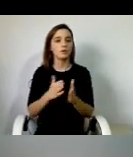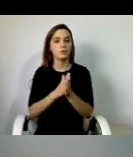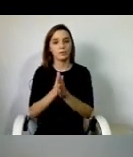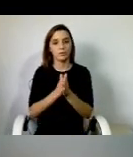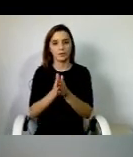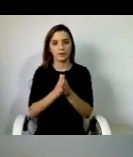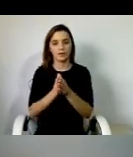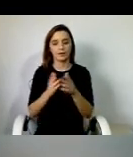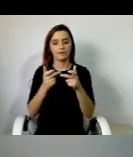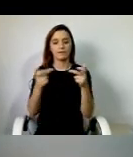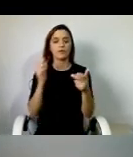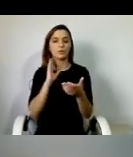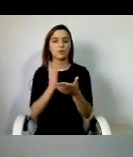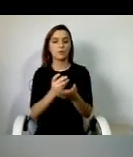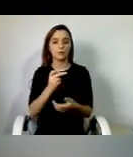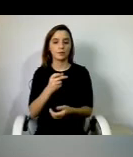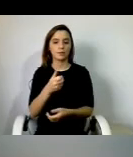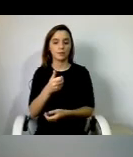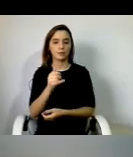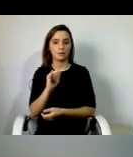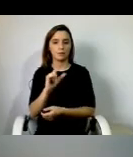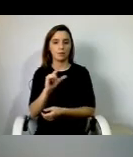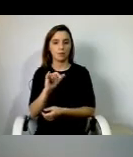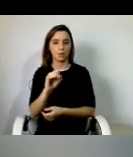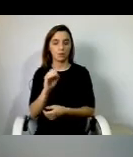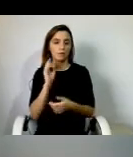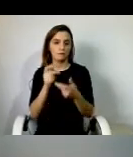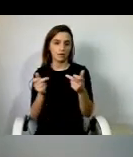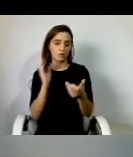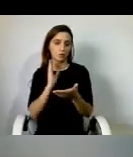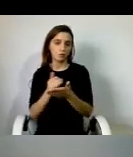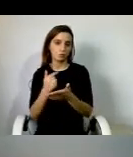Avili, e aquilo que o Avili diz,